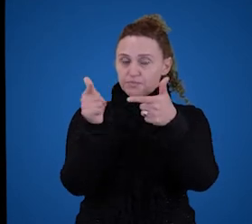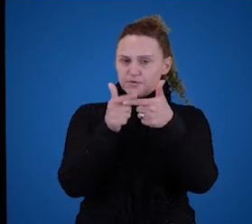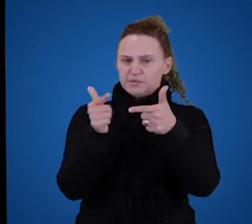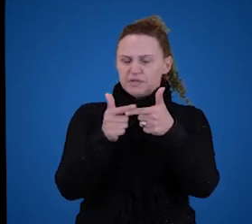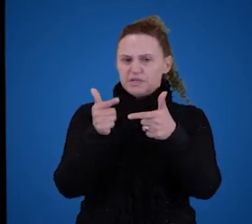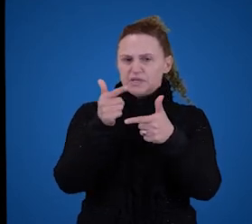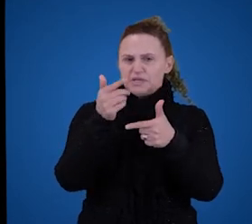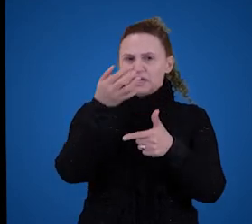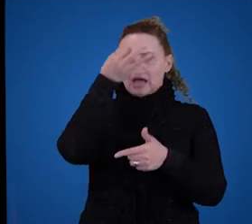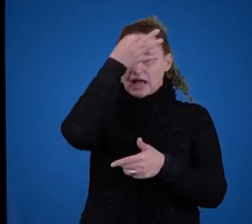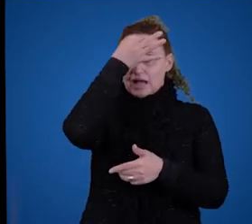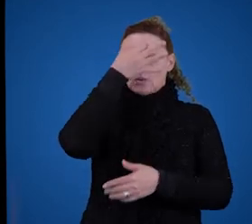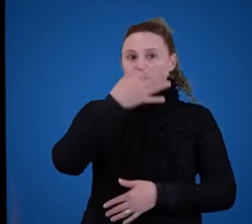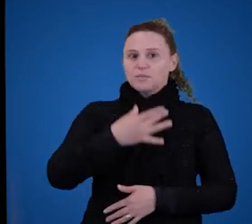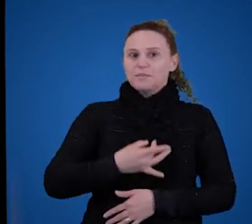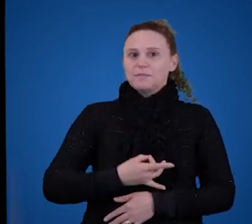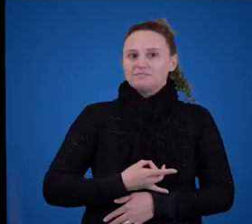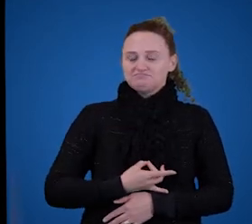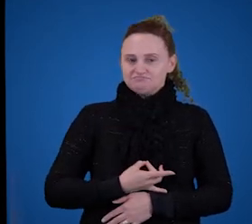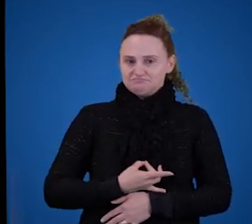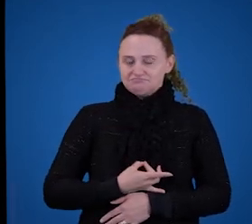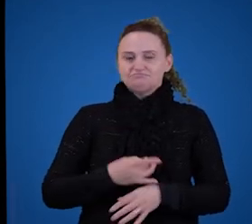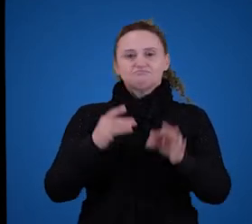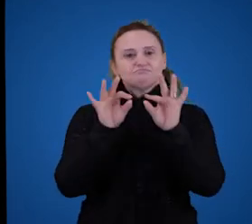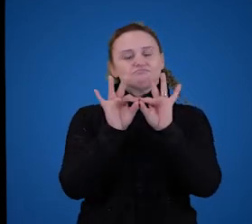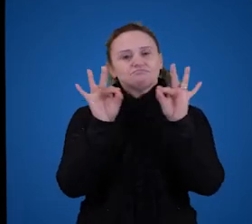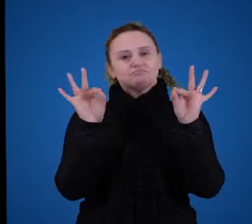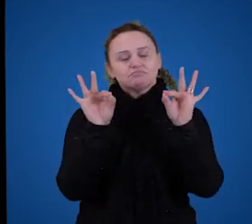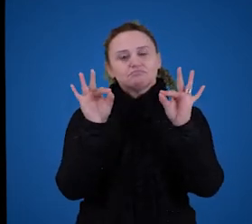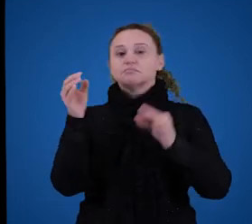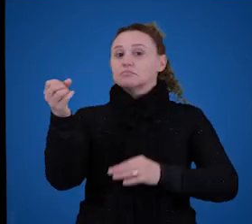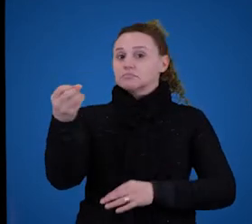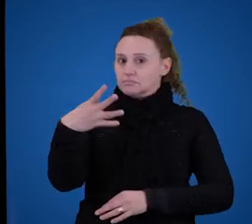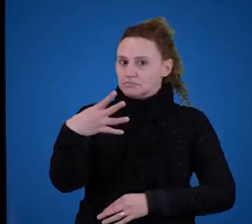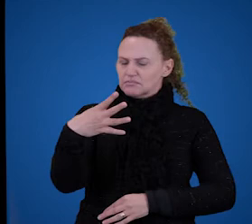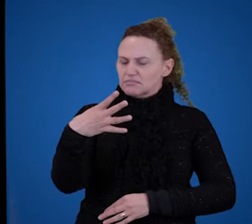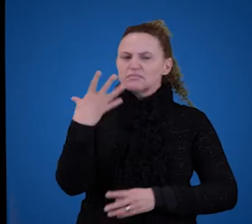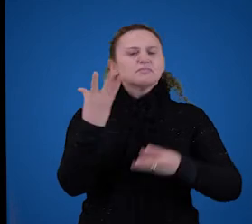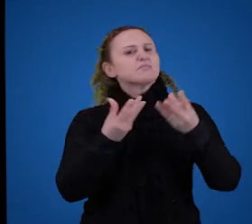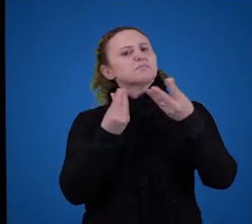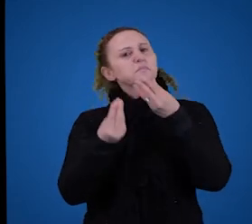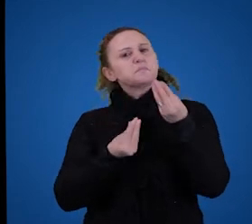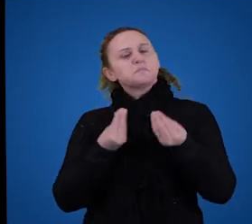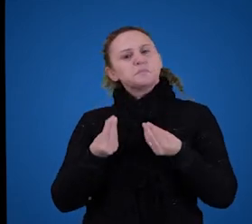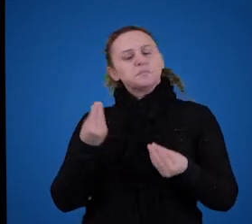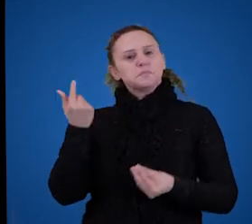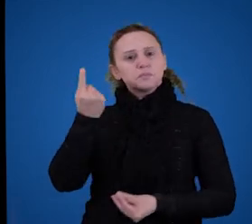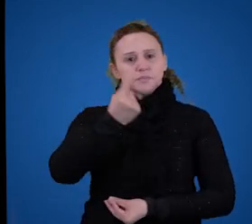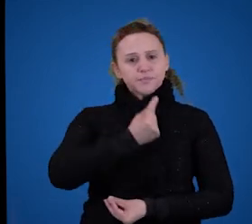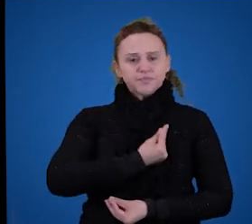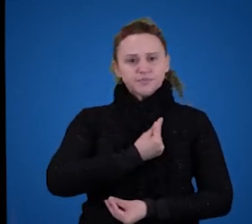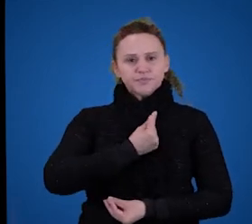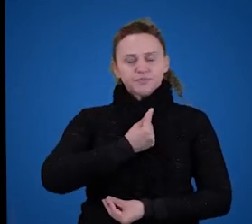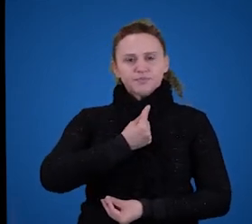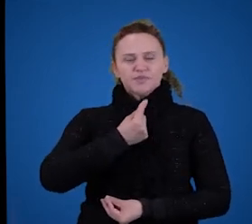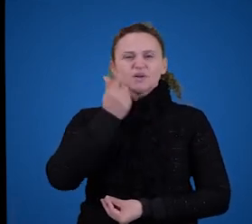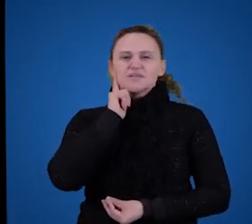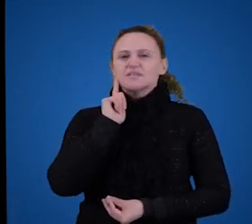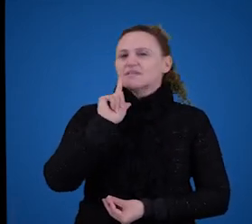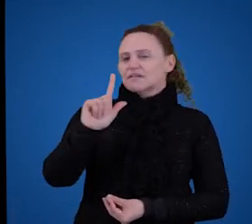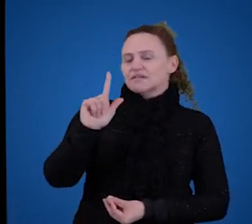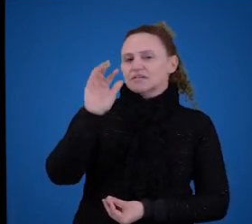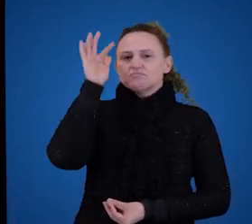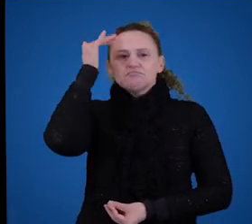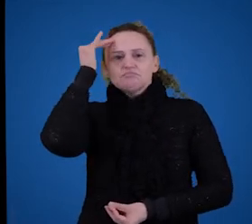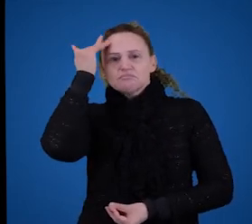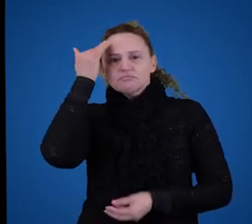compreensão das frases, em especial das frases novas. Ou seja, como que nós conseguimos compreender frases, em